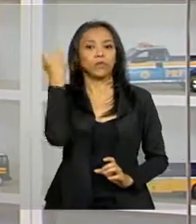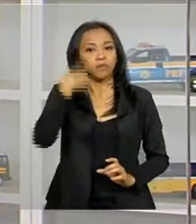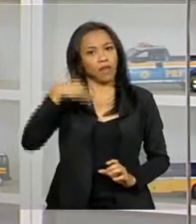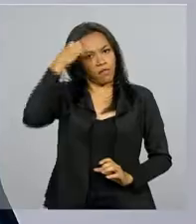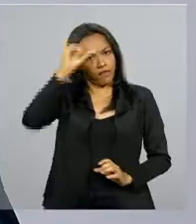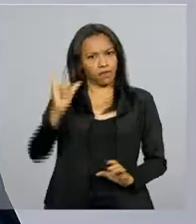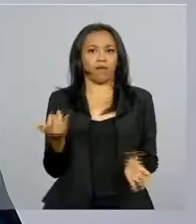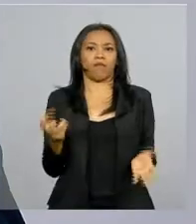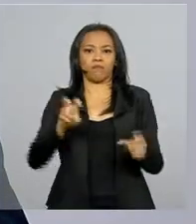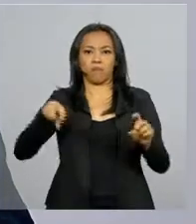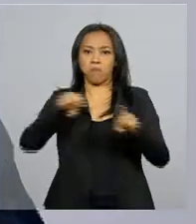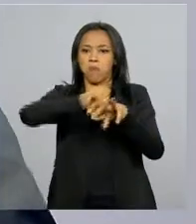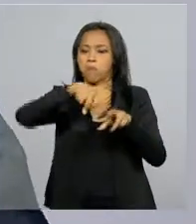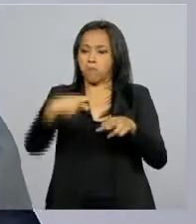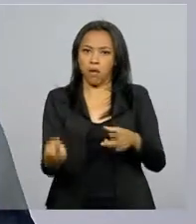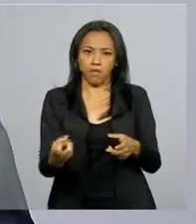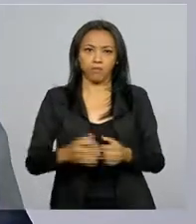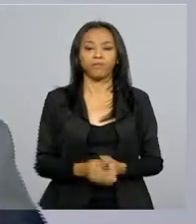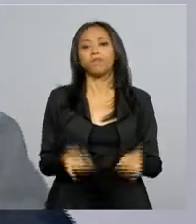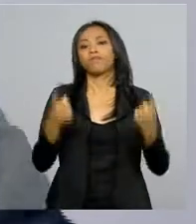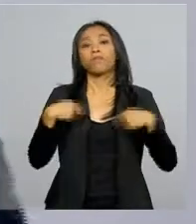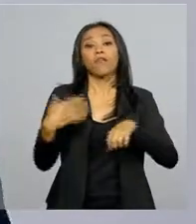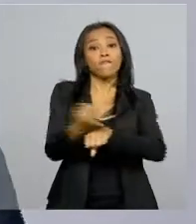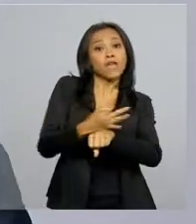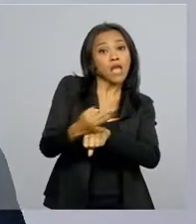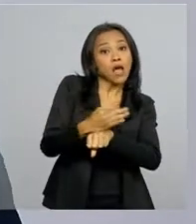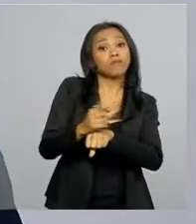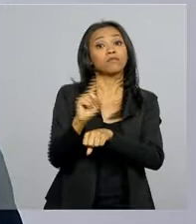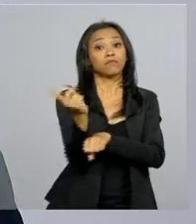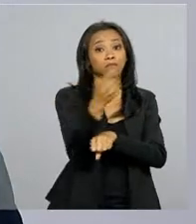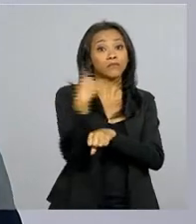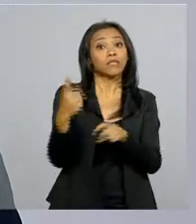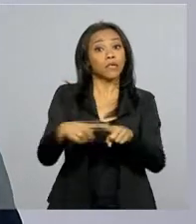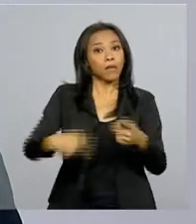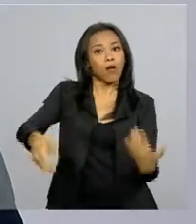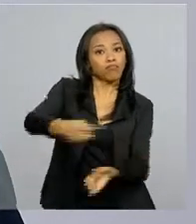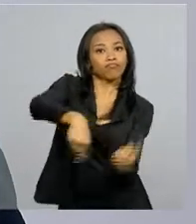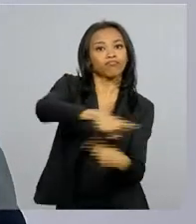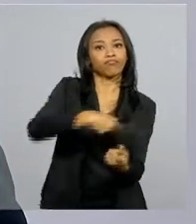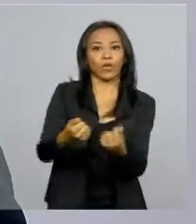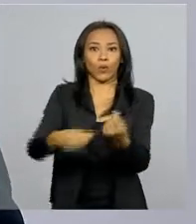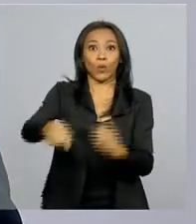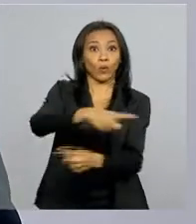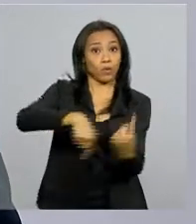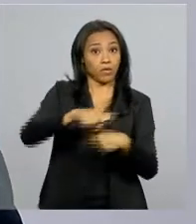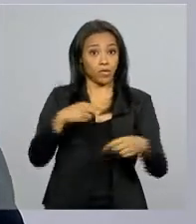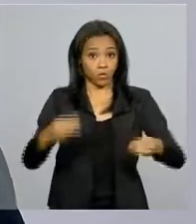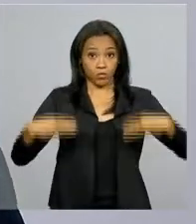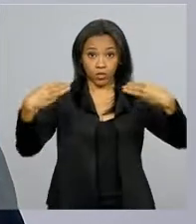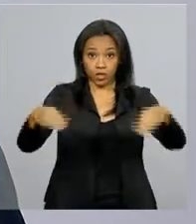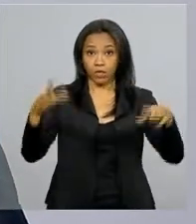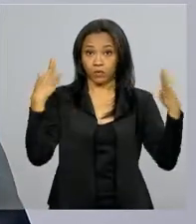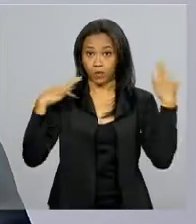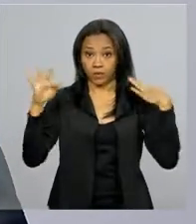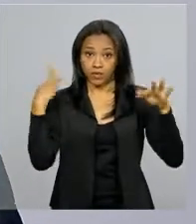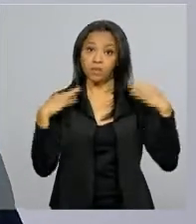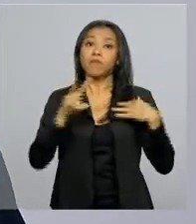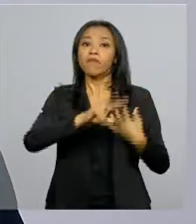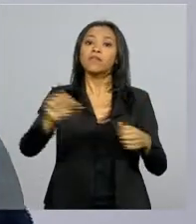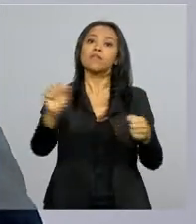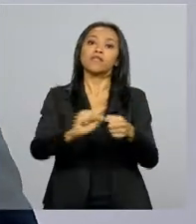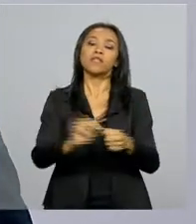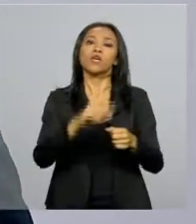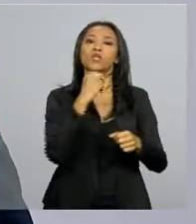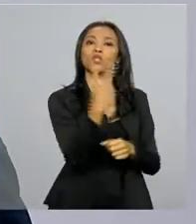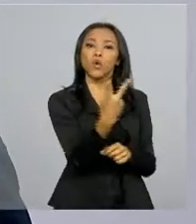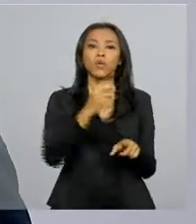acidentes. O feriado movimenta o trânsito, mas movimenta também a economia. Segundo o Ministério do Turismo, serão realizadas 2